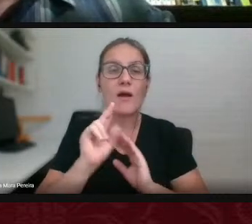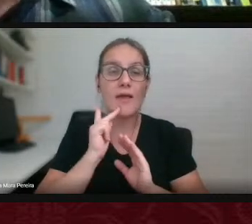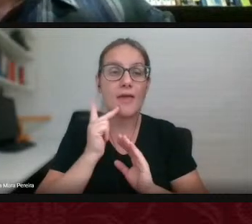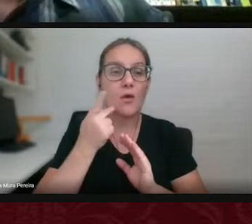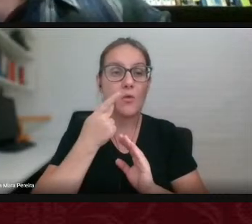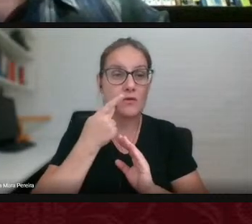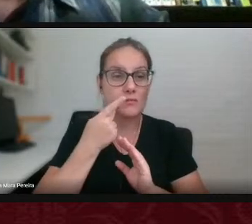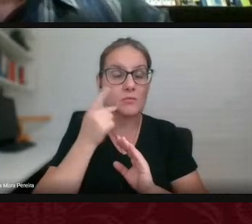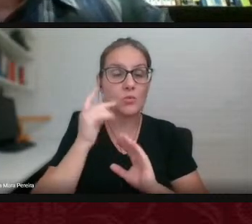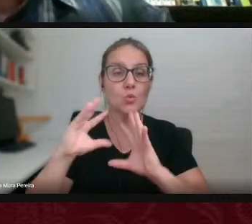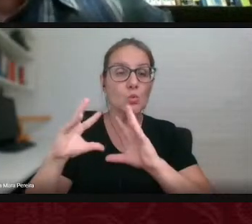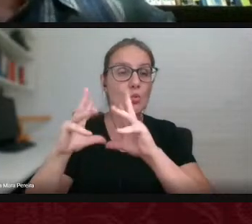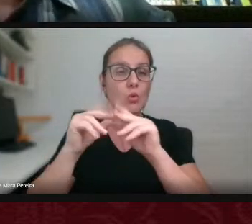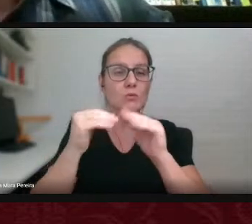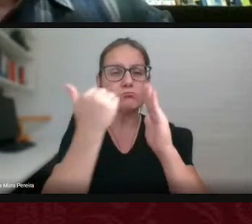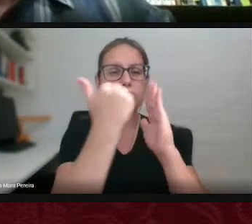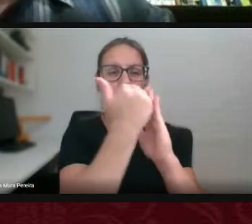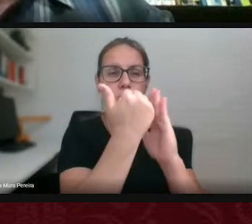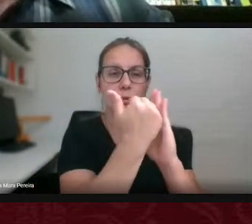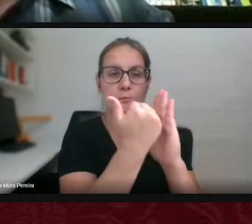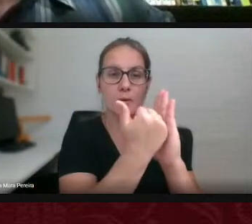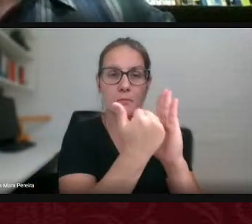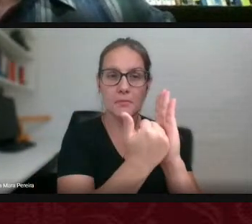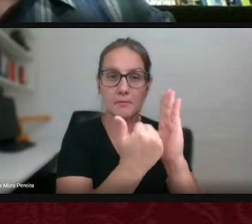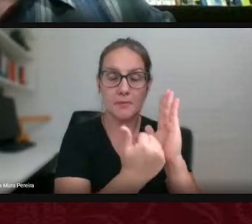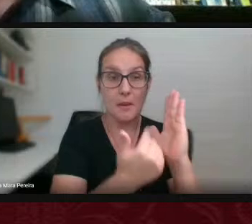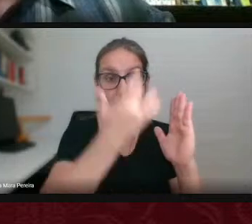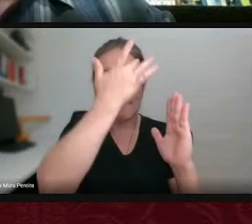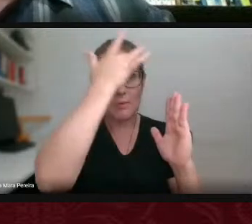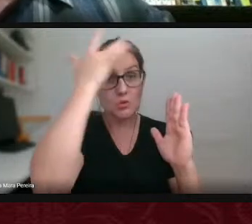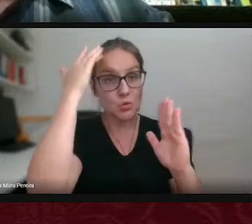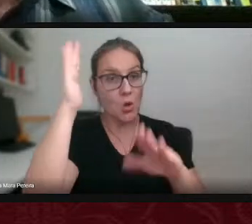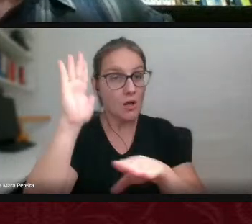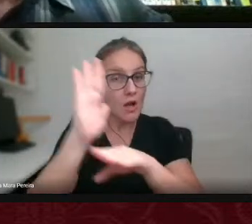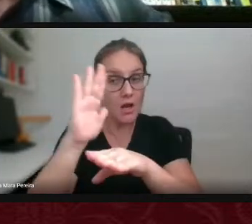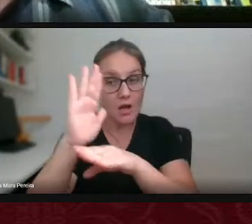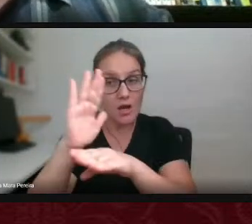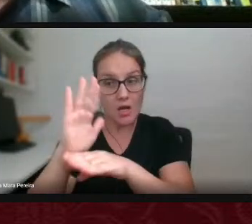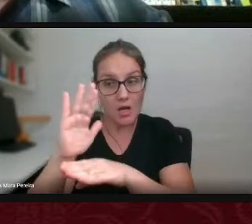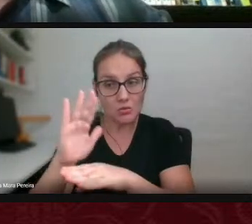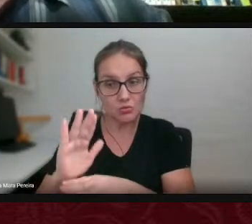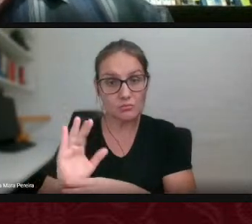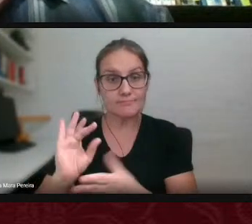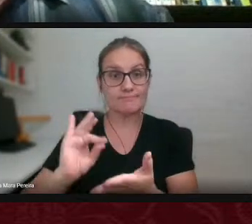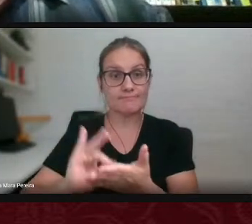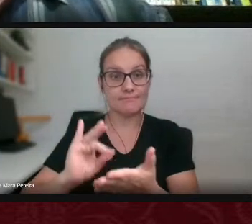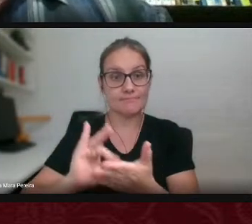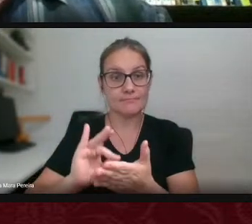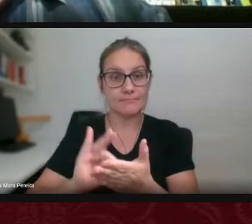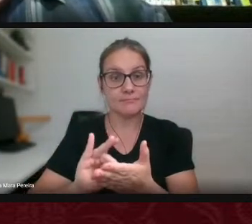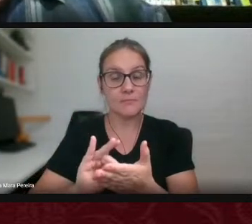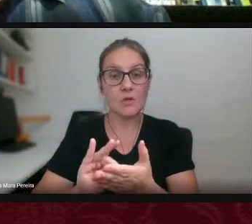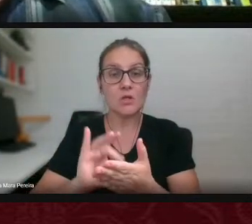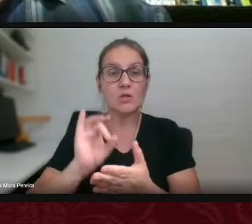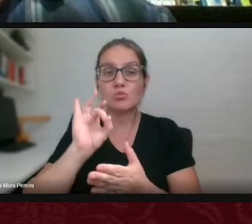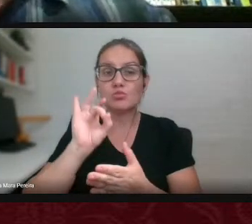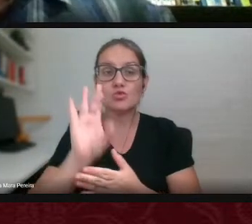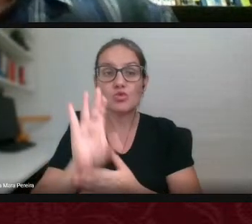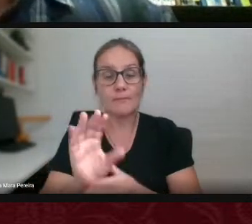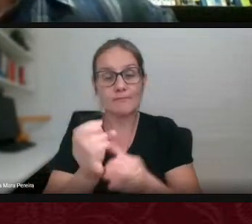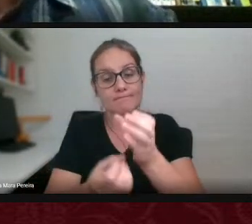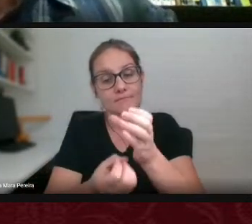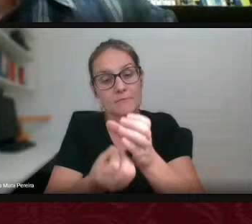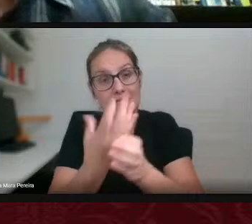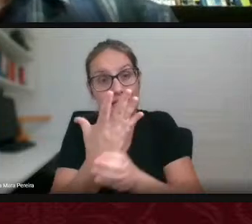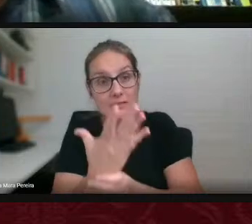listadas todas as pessoas né que contribuíram de forma efetiva para não apenas a